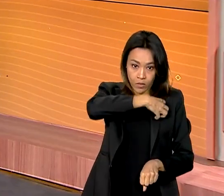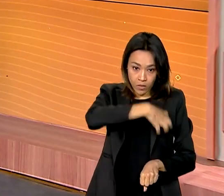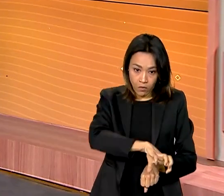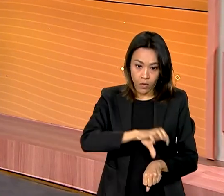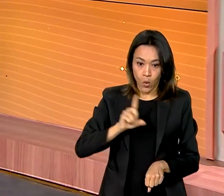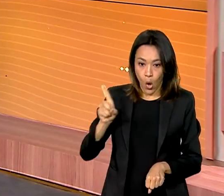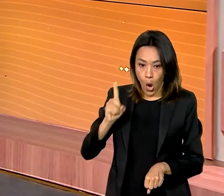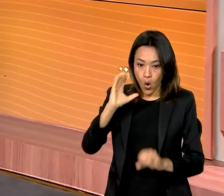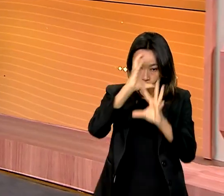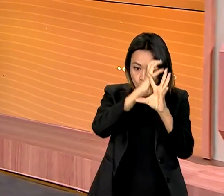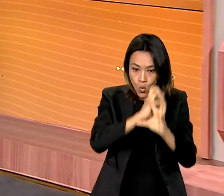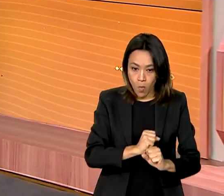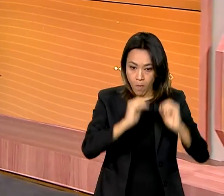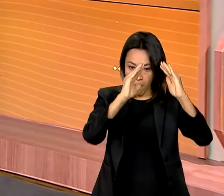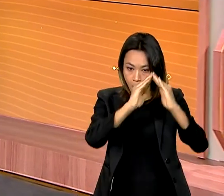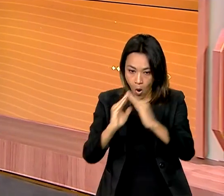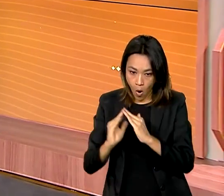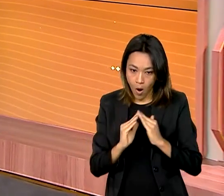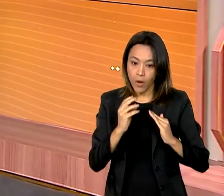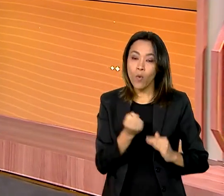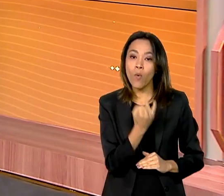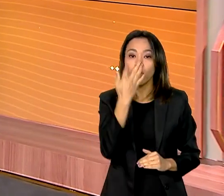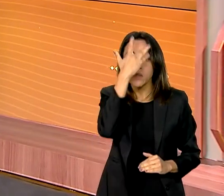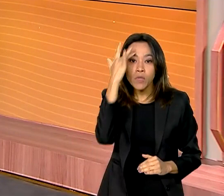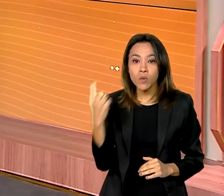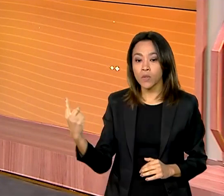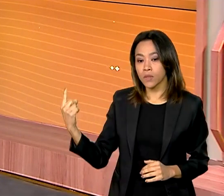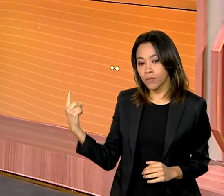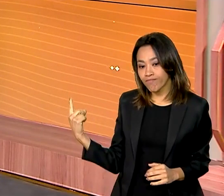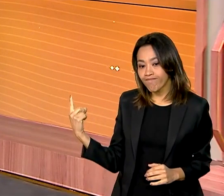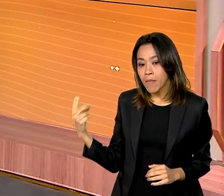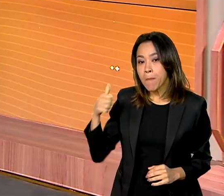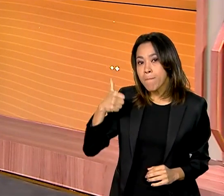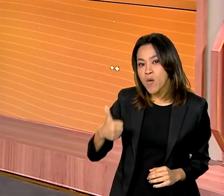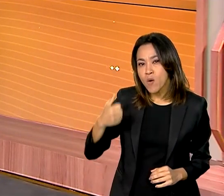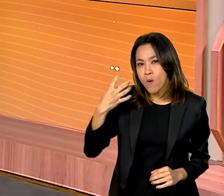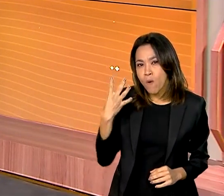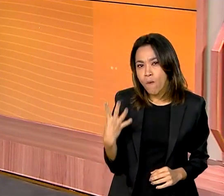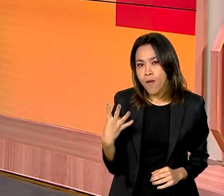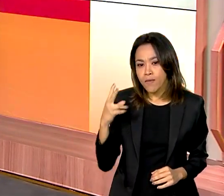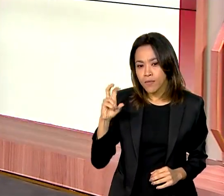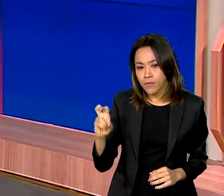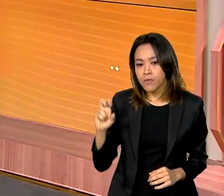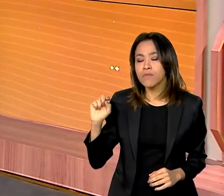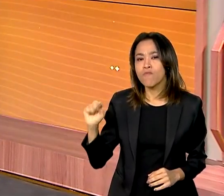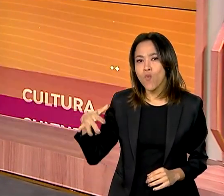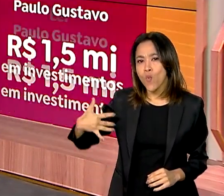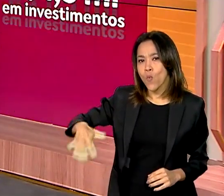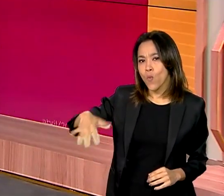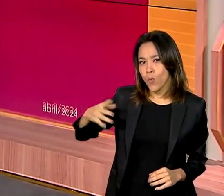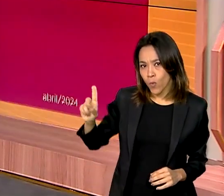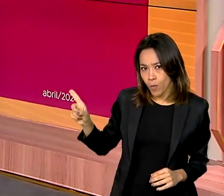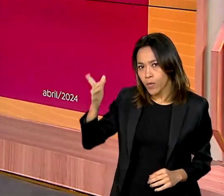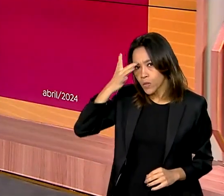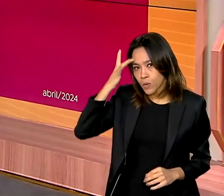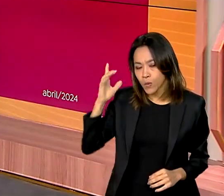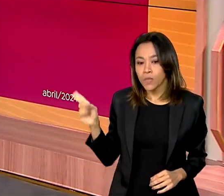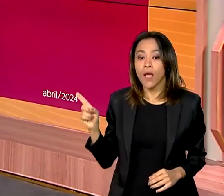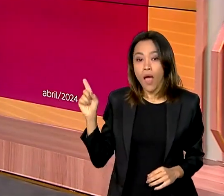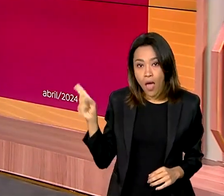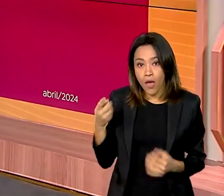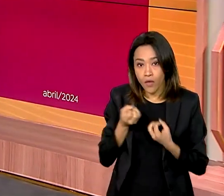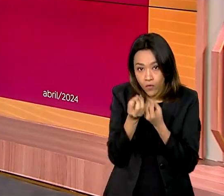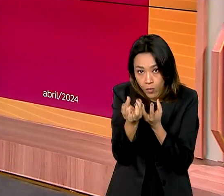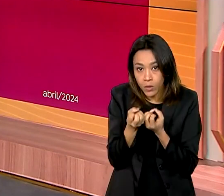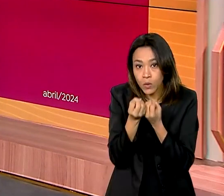145 mil habitantes. Isso tudo a gente está vendo na plataforma ComunicaBR. Essas informações são do